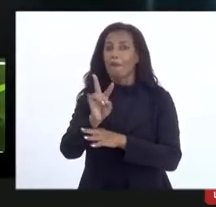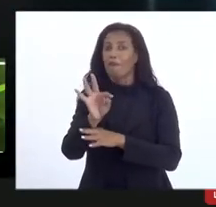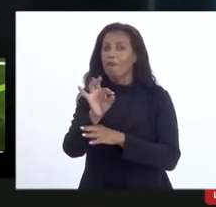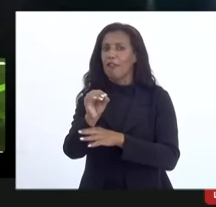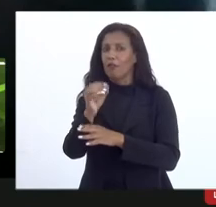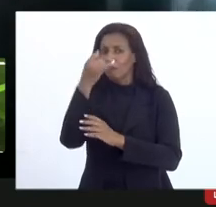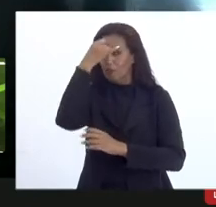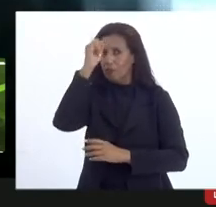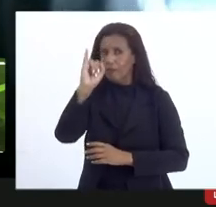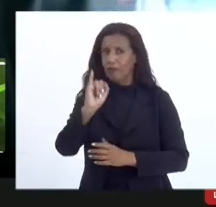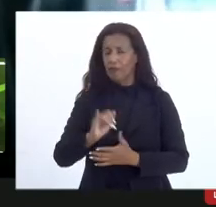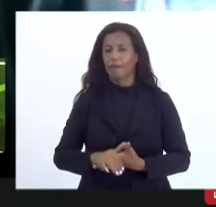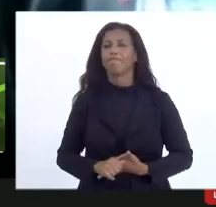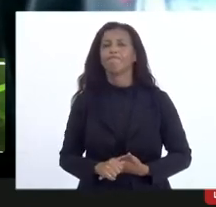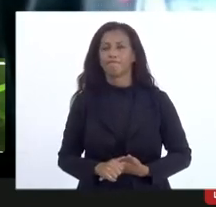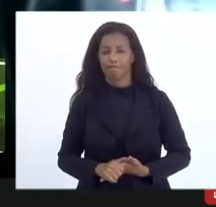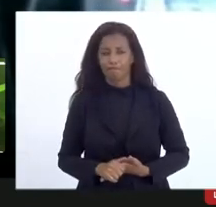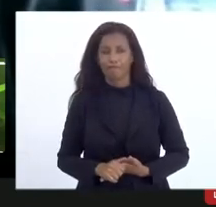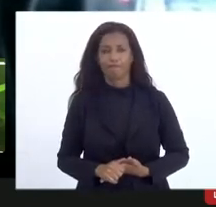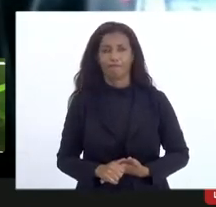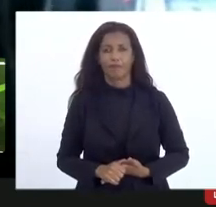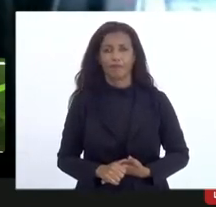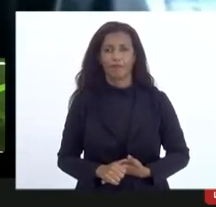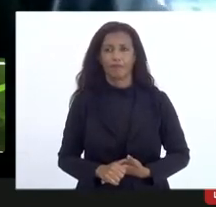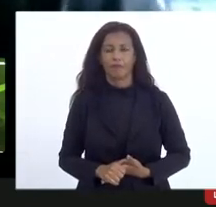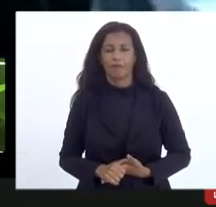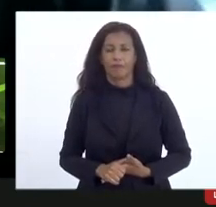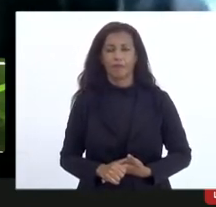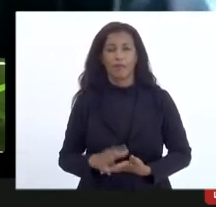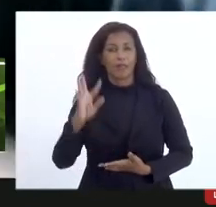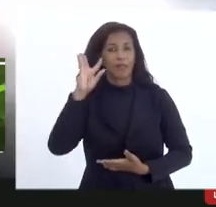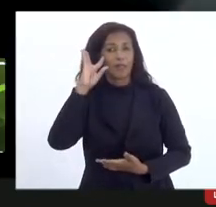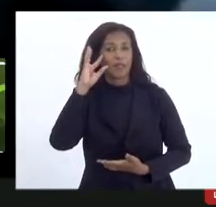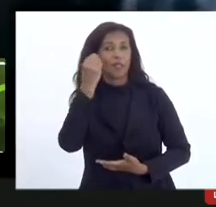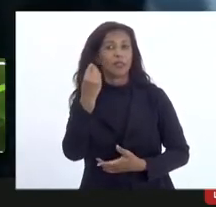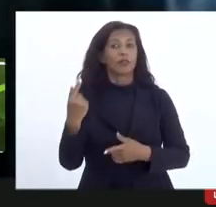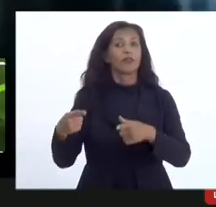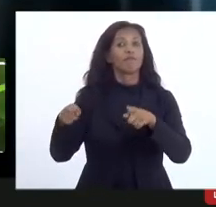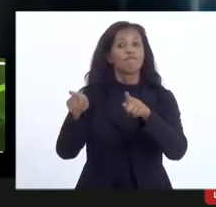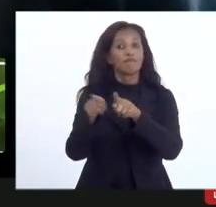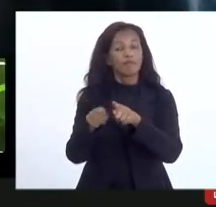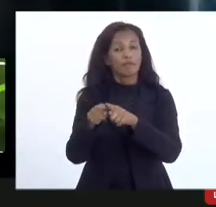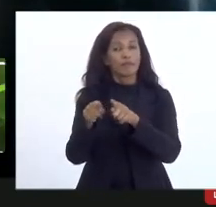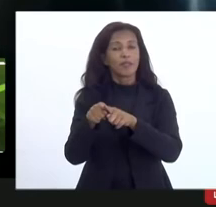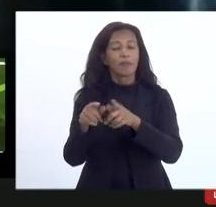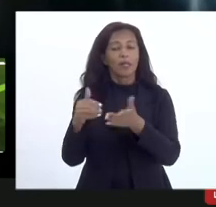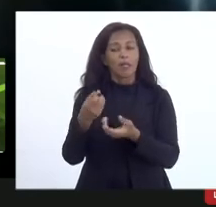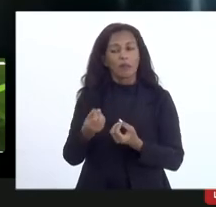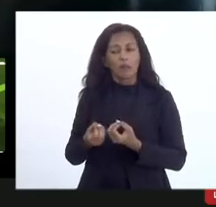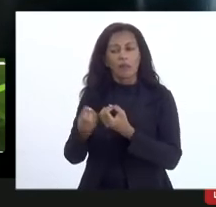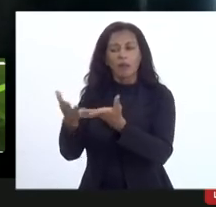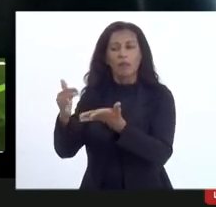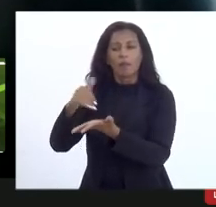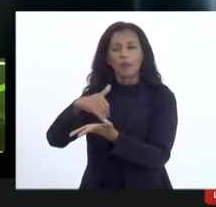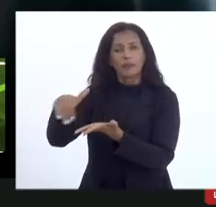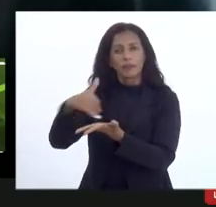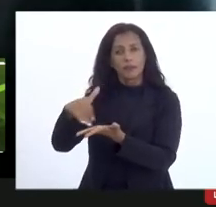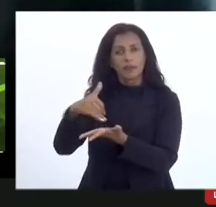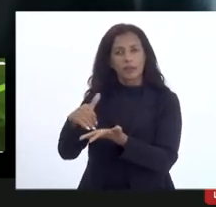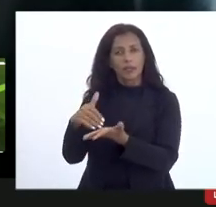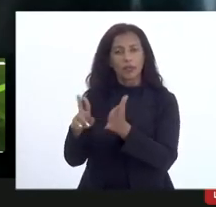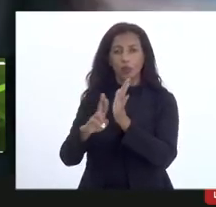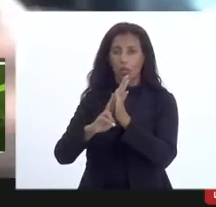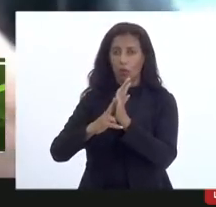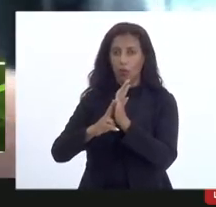não dando margem a veto e resolvendo e também remetendo a secretaria a sua